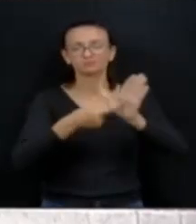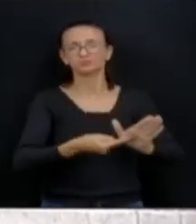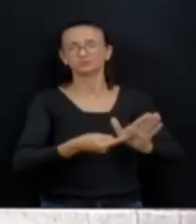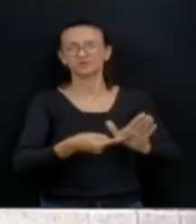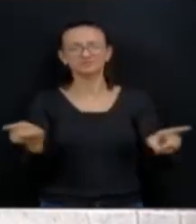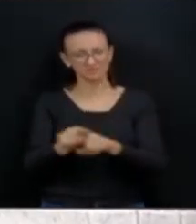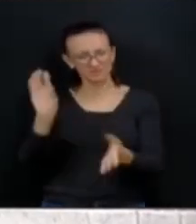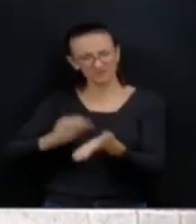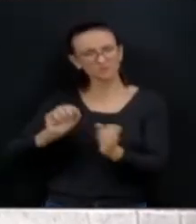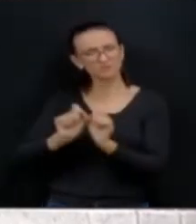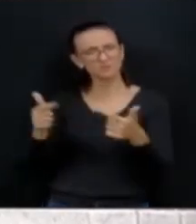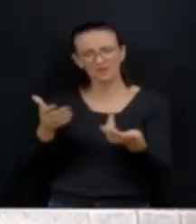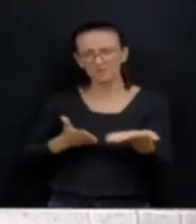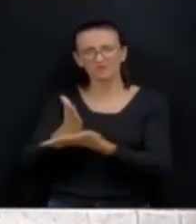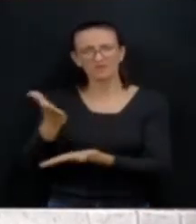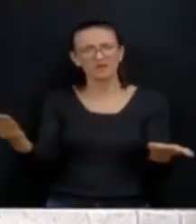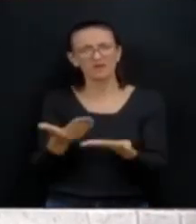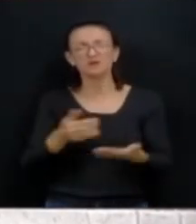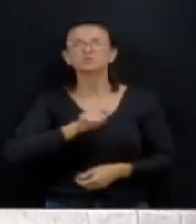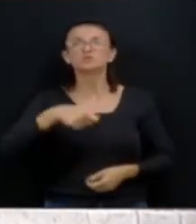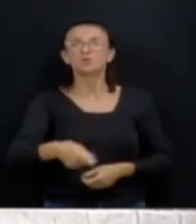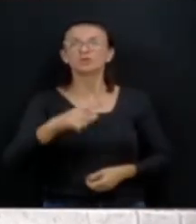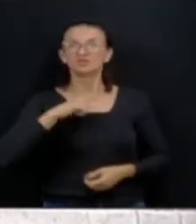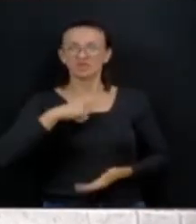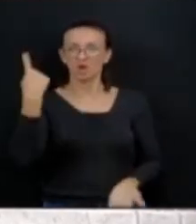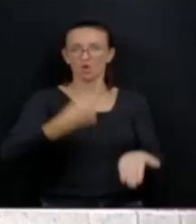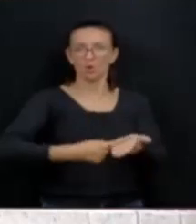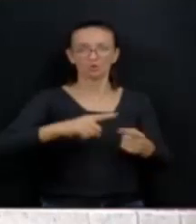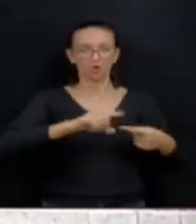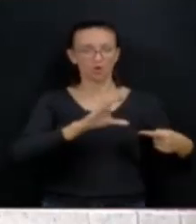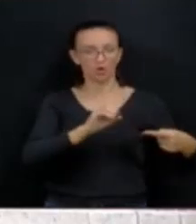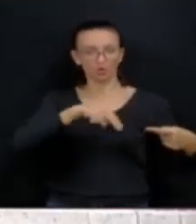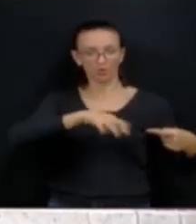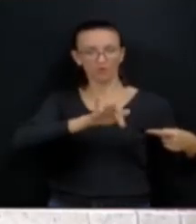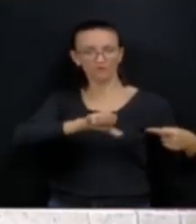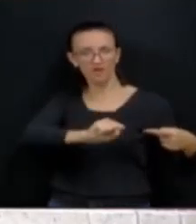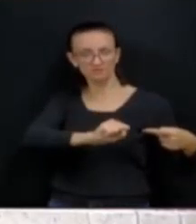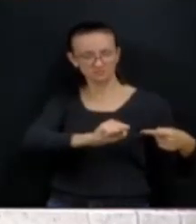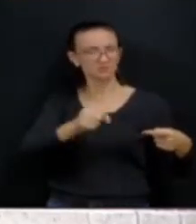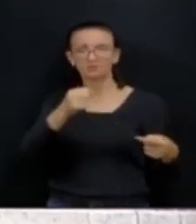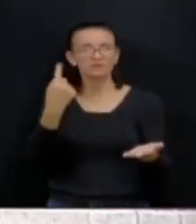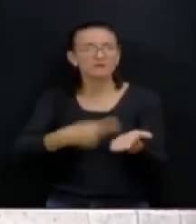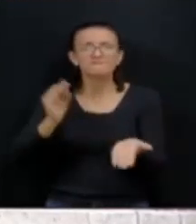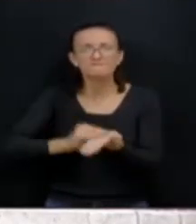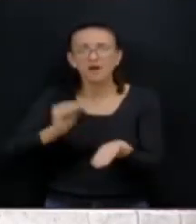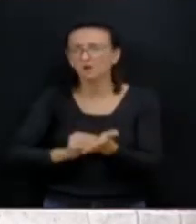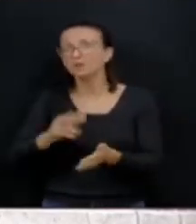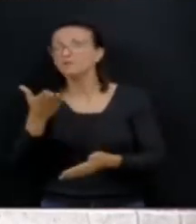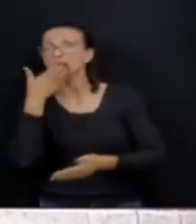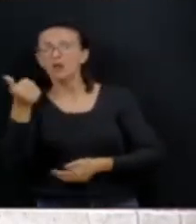da Assembleia das decisões tomadas dos acordos da CONFAS, ou melhor, informações aqui dentro da Casa. Falta de